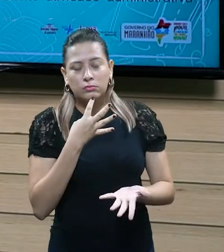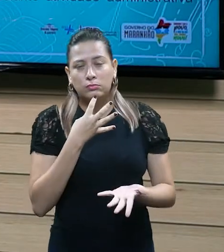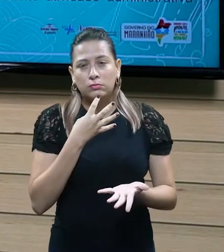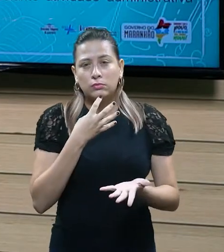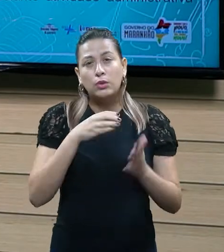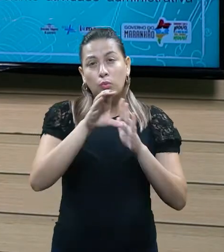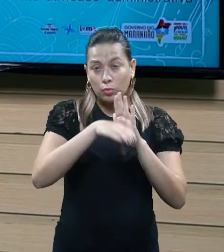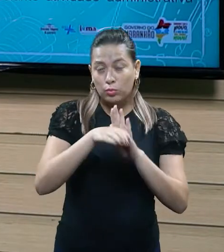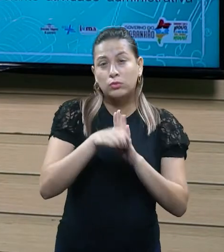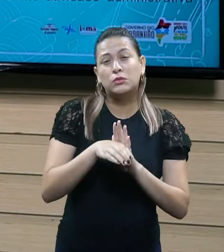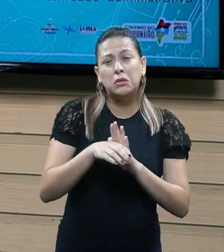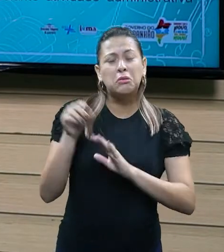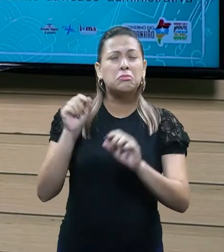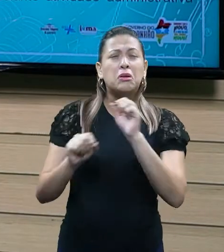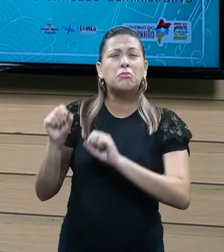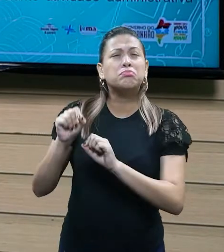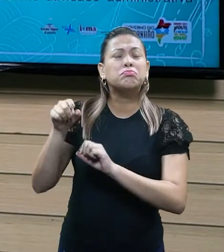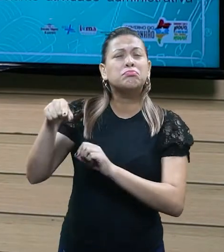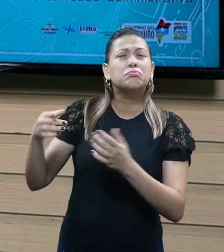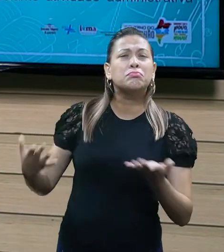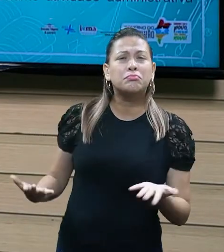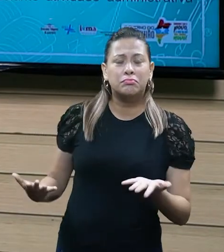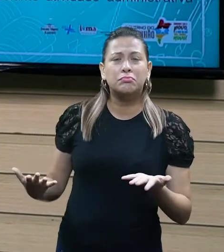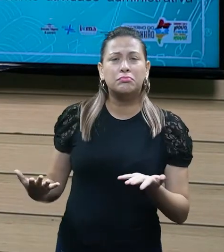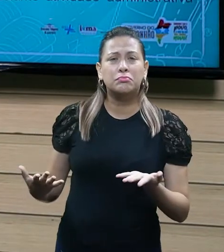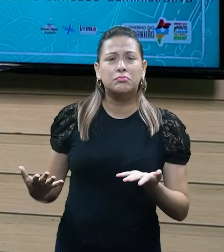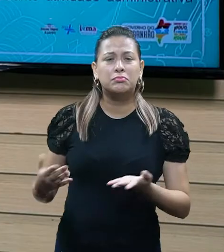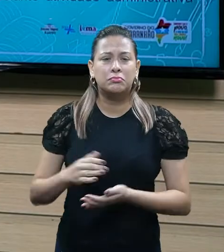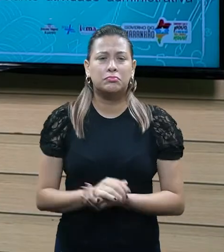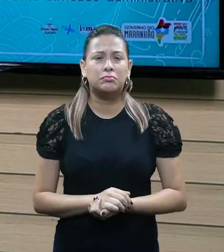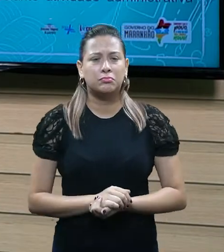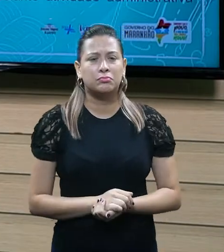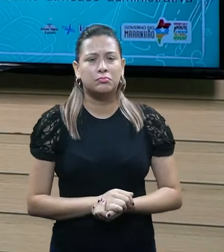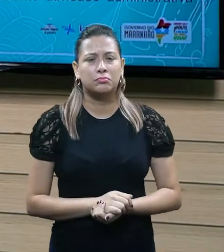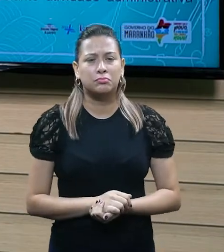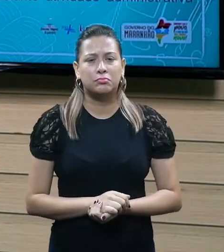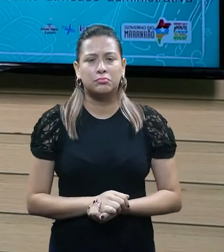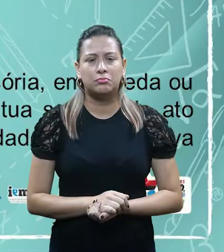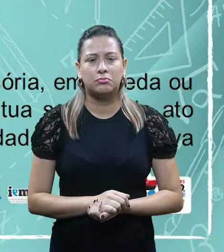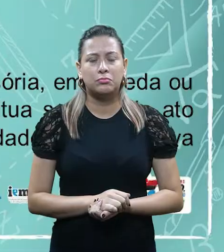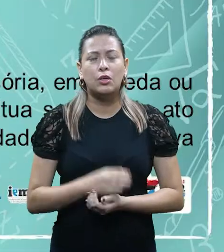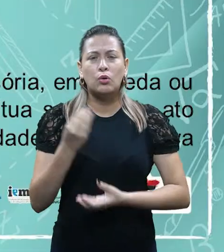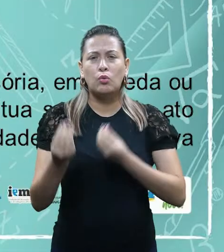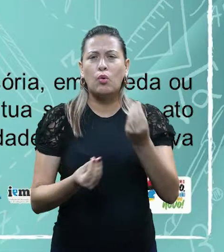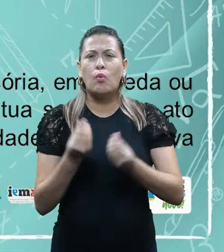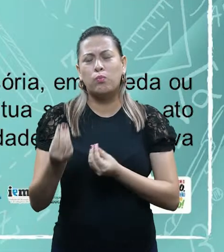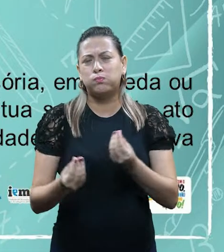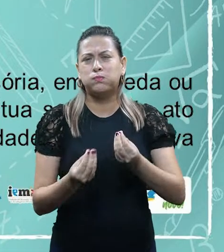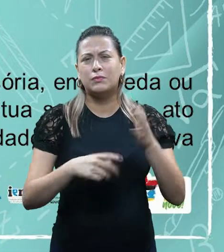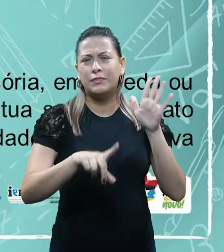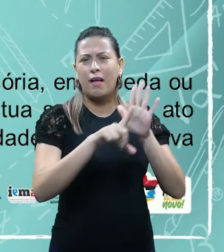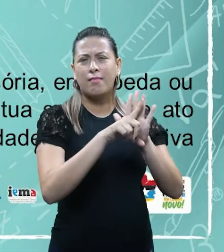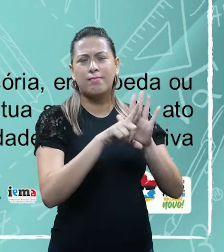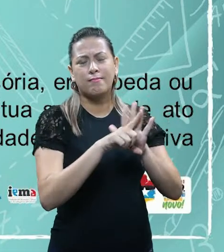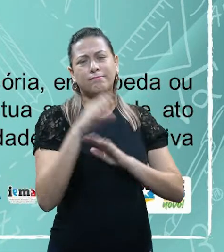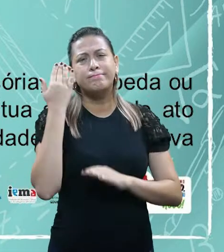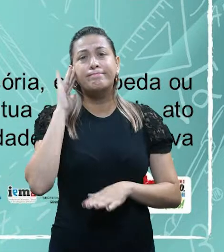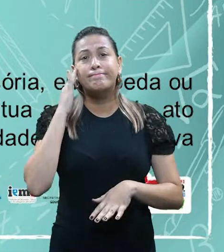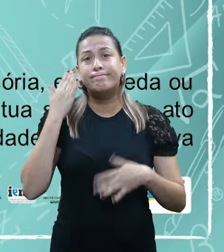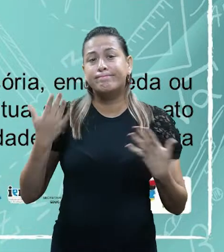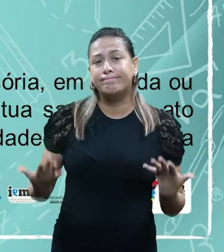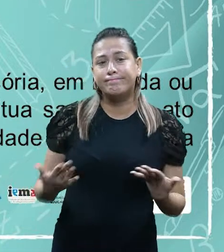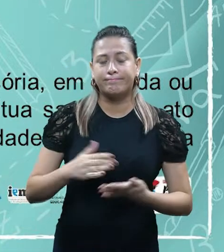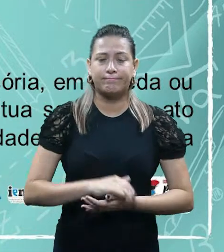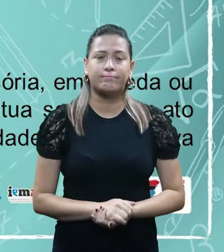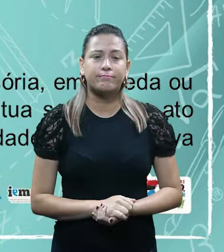precisa saber o que é o tributo. Onde é que o tributo está positivado na nossa legislação. Tá bom? Aqui a gente destacou